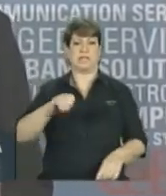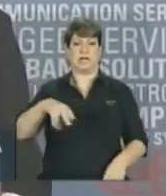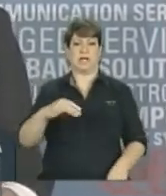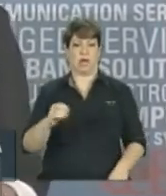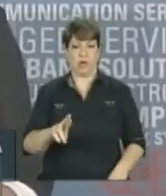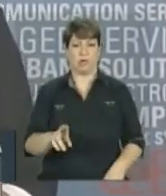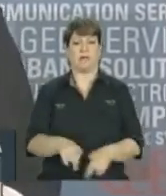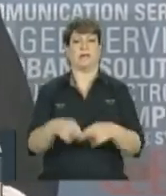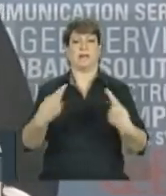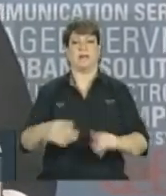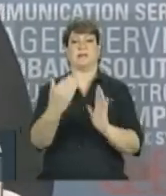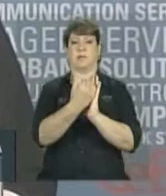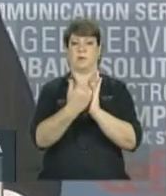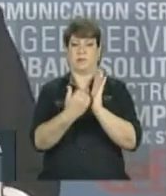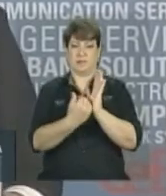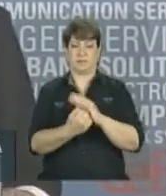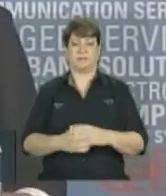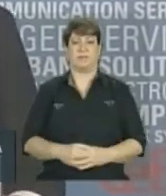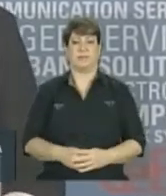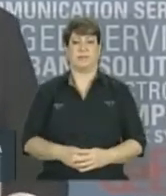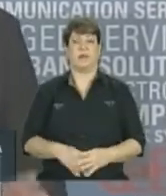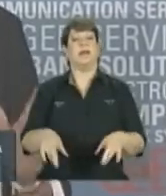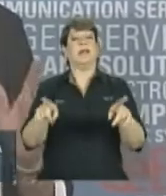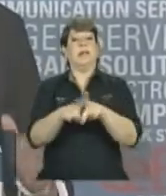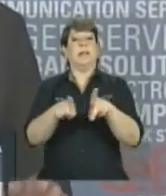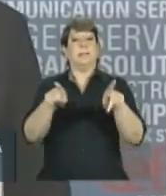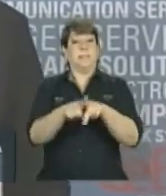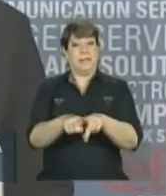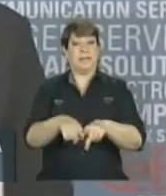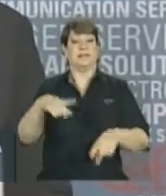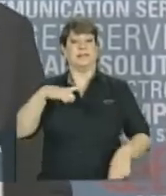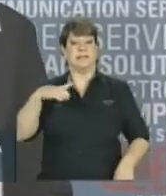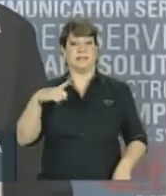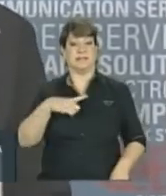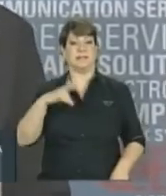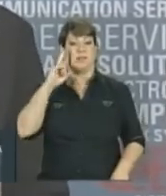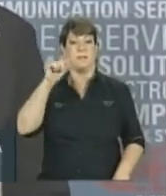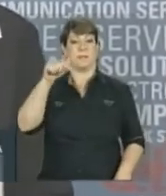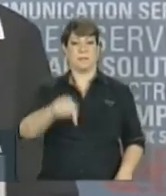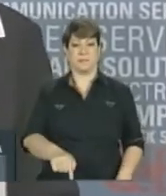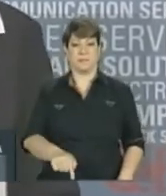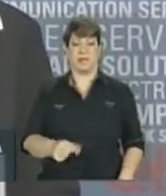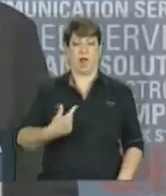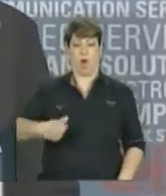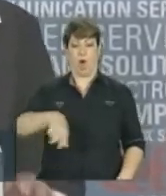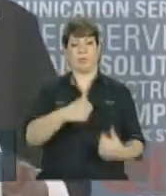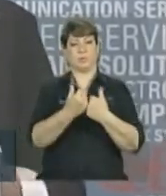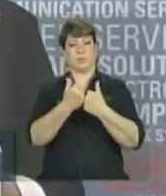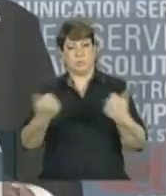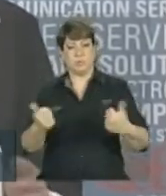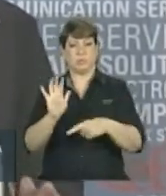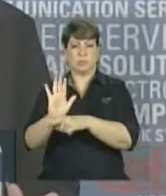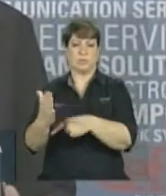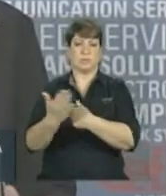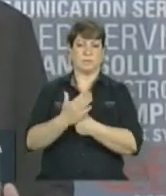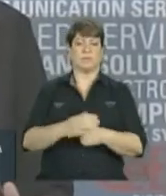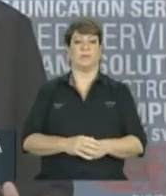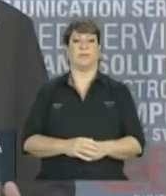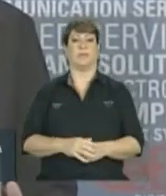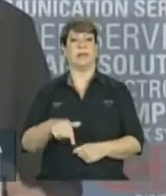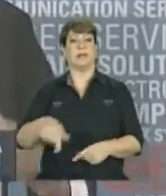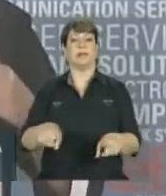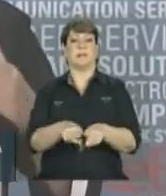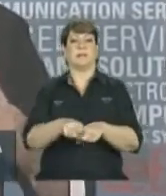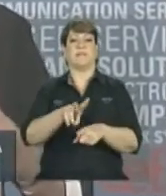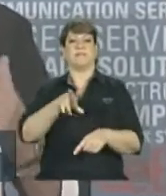Por outro lado, além desse aspecto que é a nossa cooperação e que ela